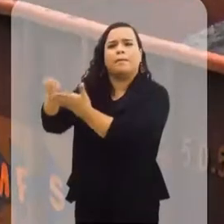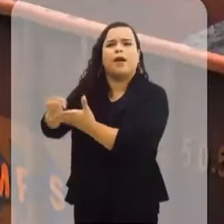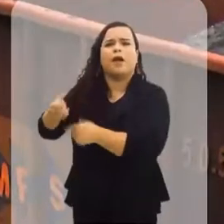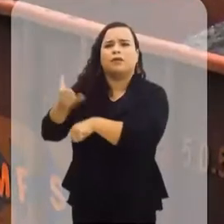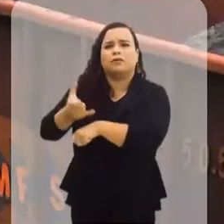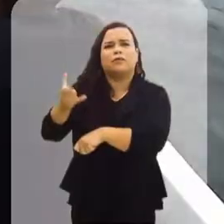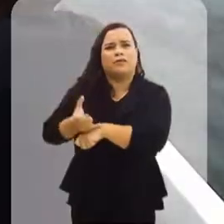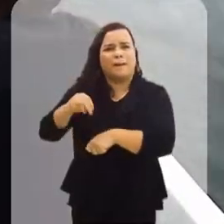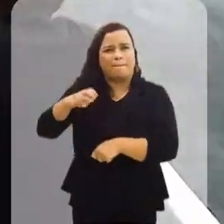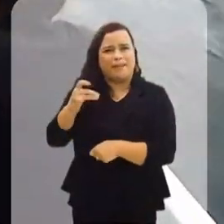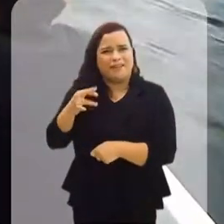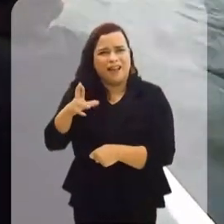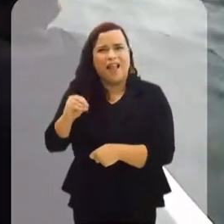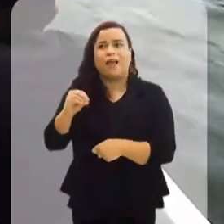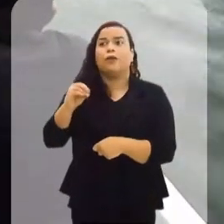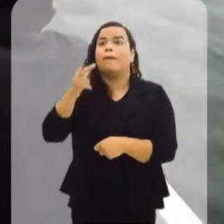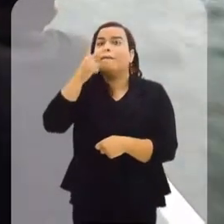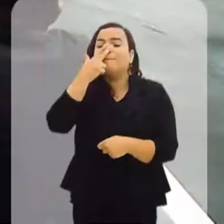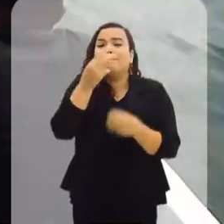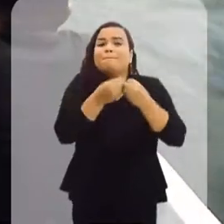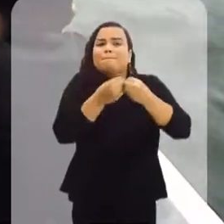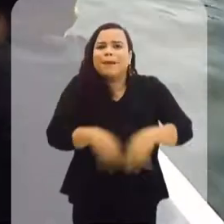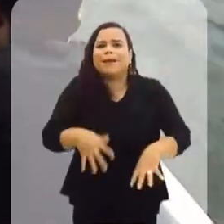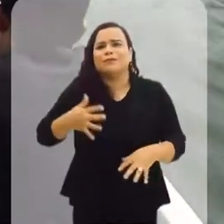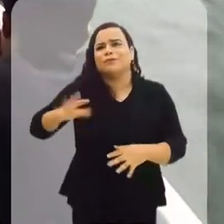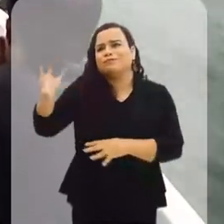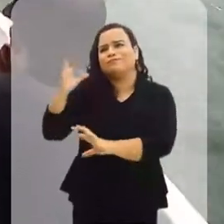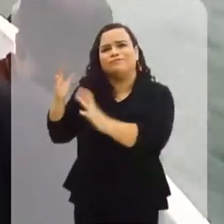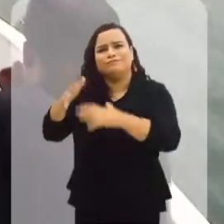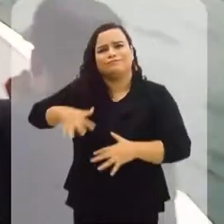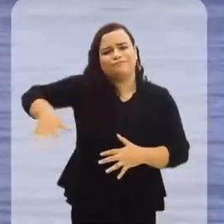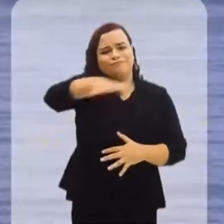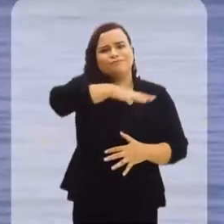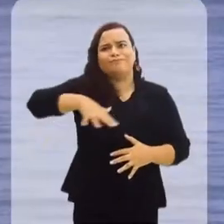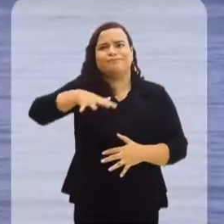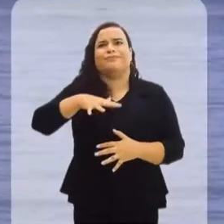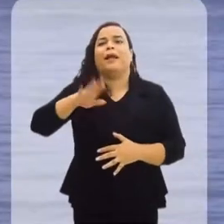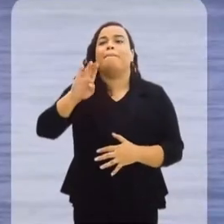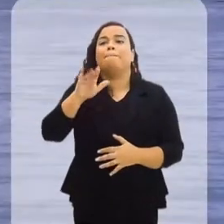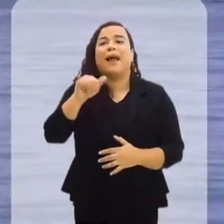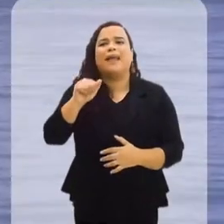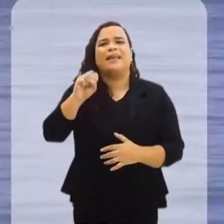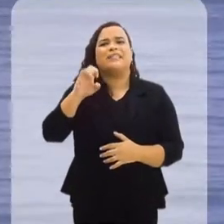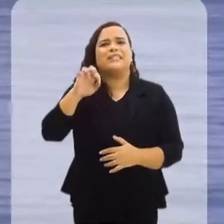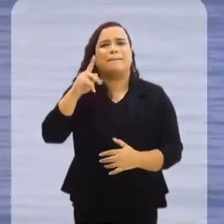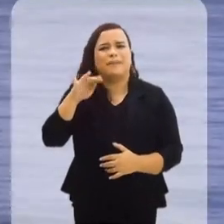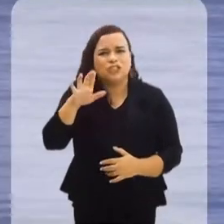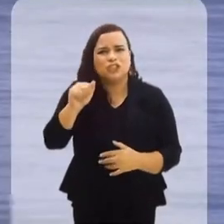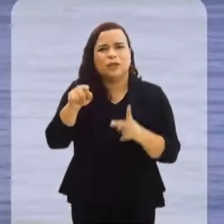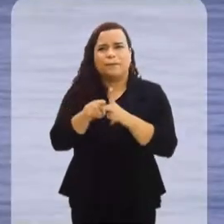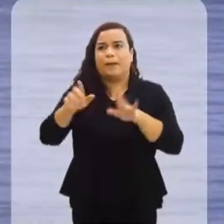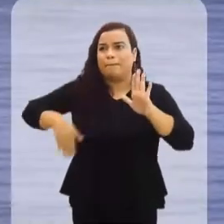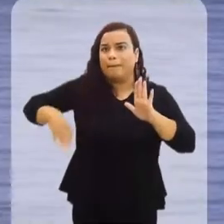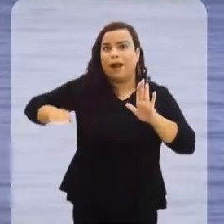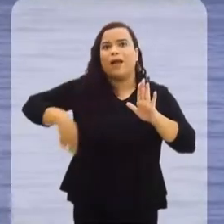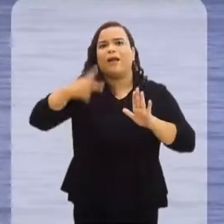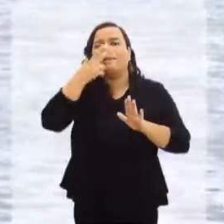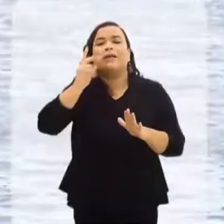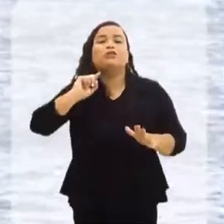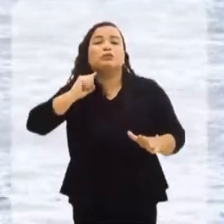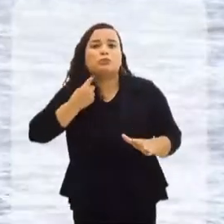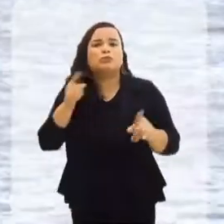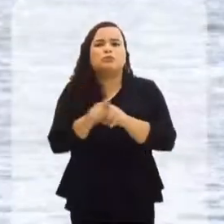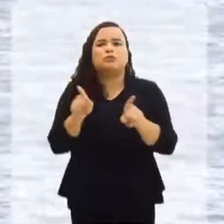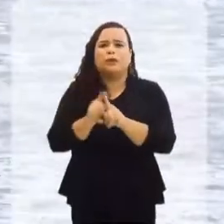minério de ferro comprometeram todo o meio ambiente da região. A Baía de Sepetiba e as praias ficaram poluídas.